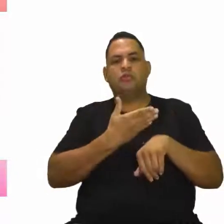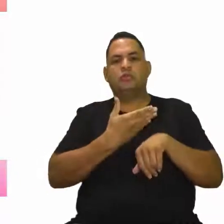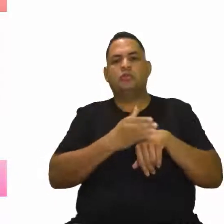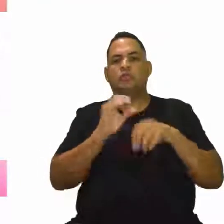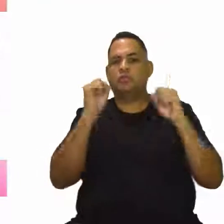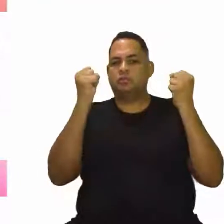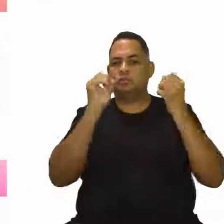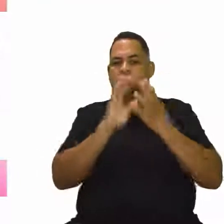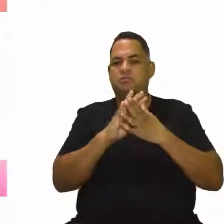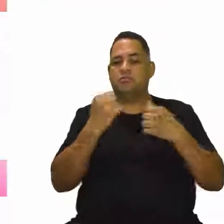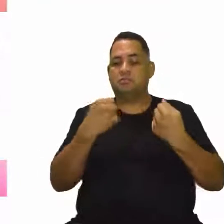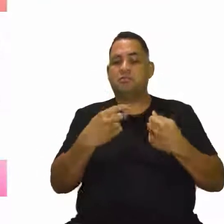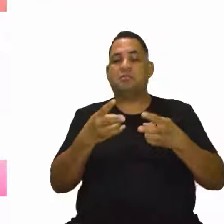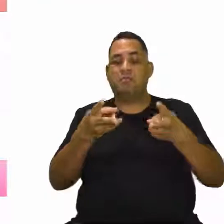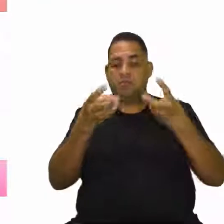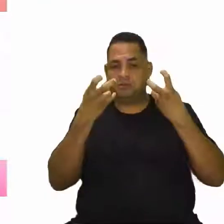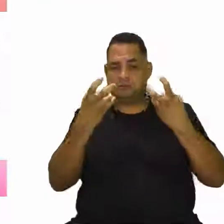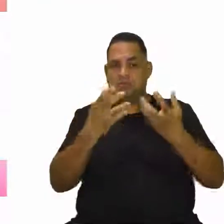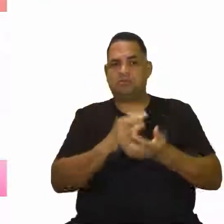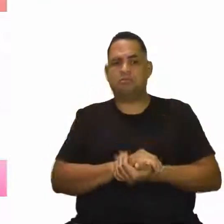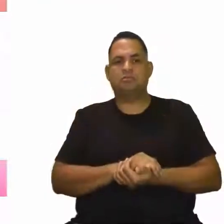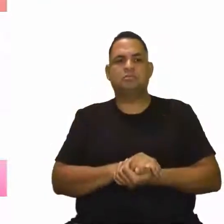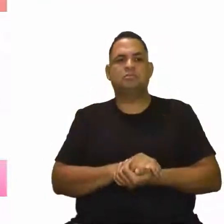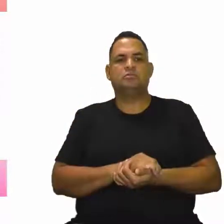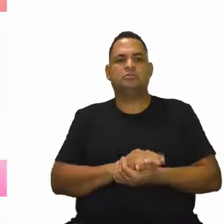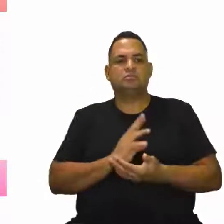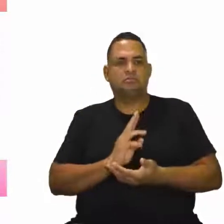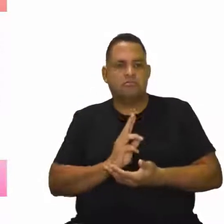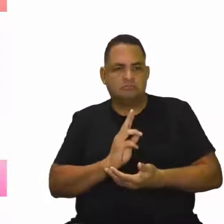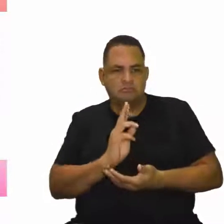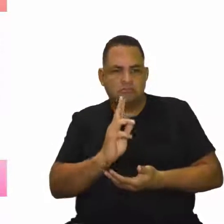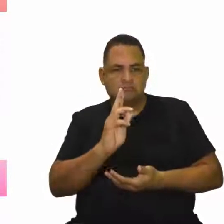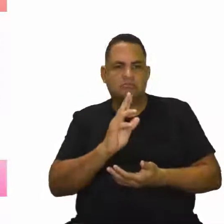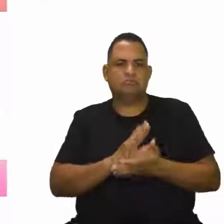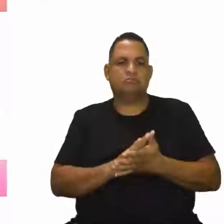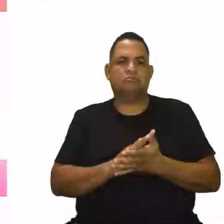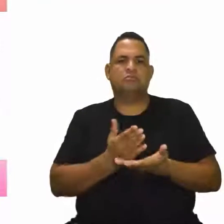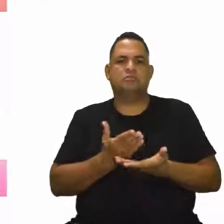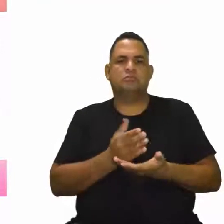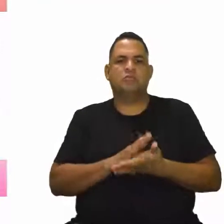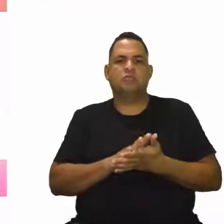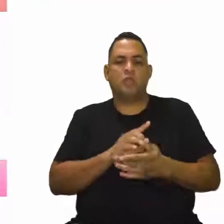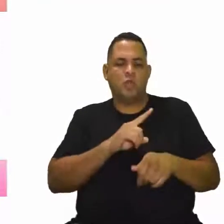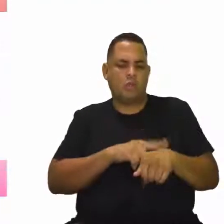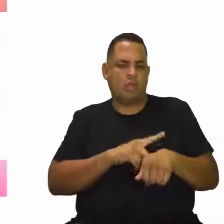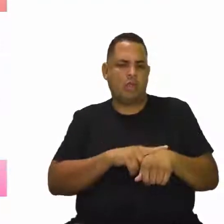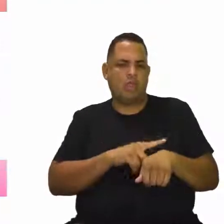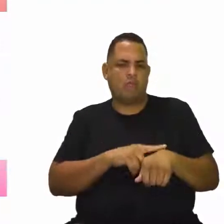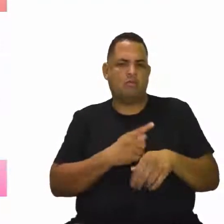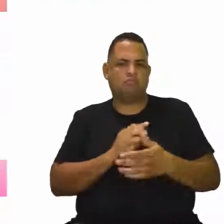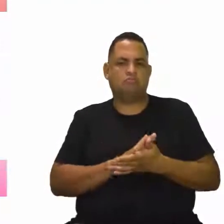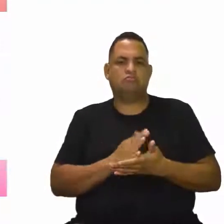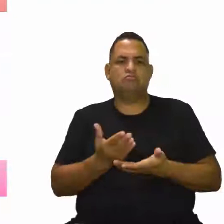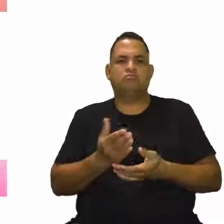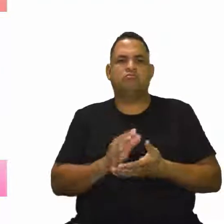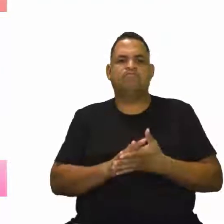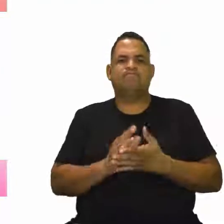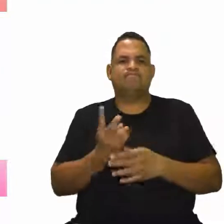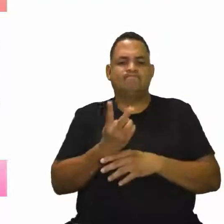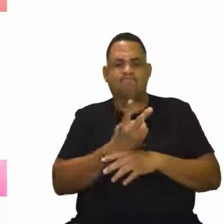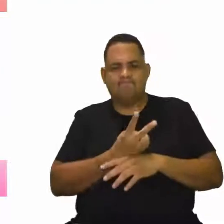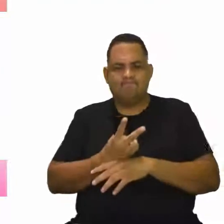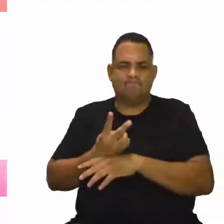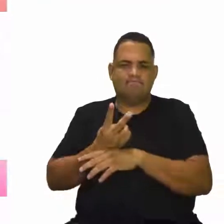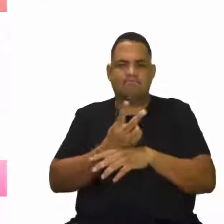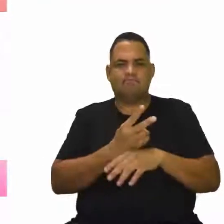observadas, tá? A intensidade deve ser observada, a frequência, a duração, né? Buscar aí